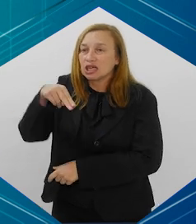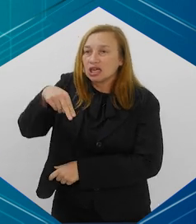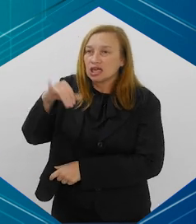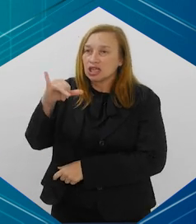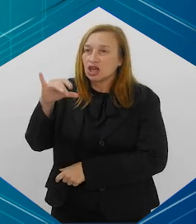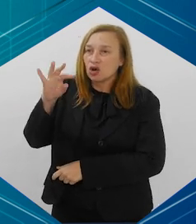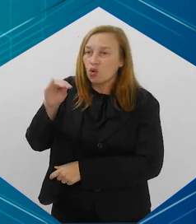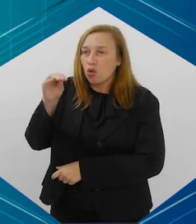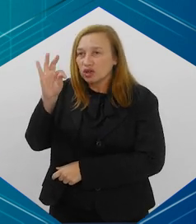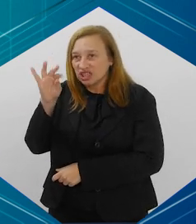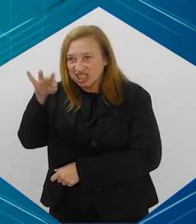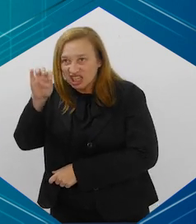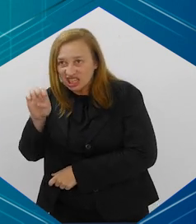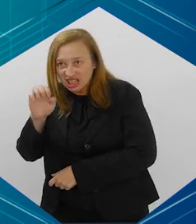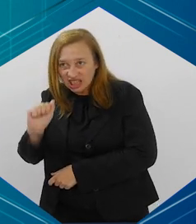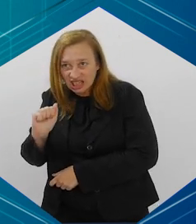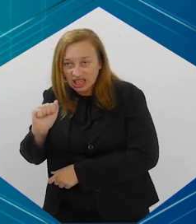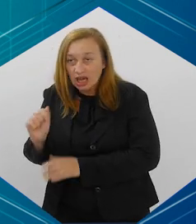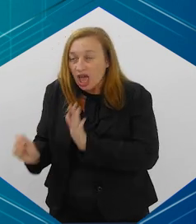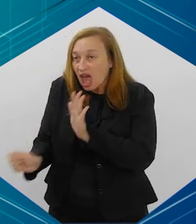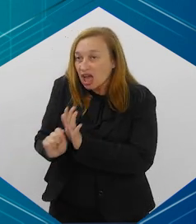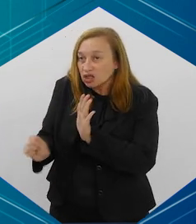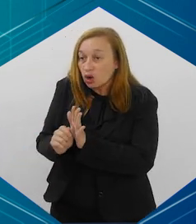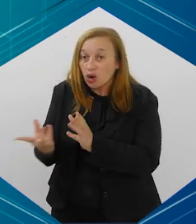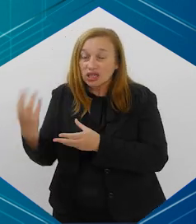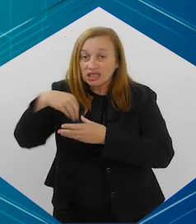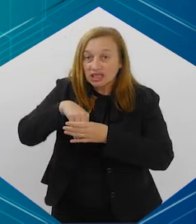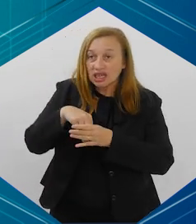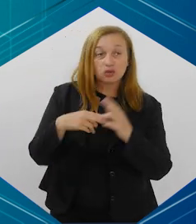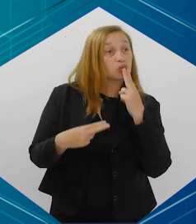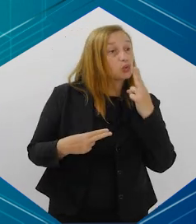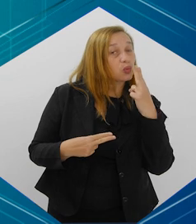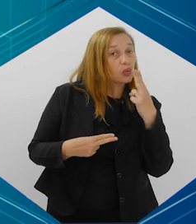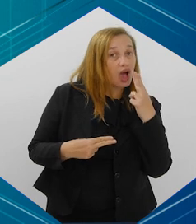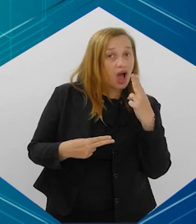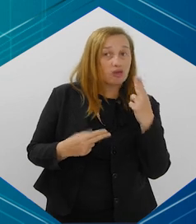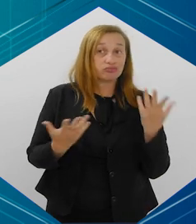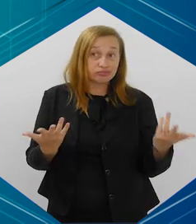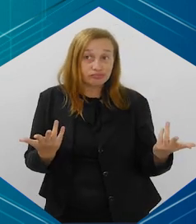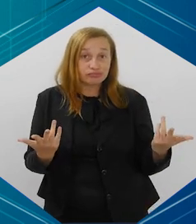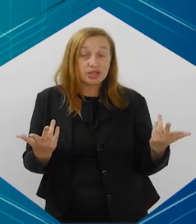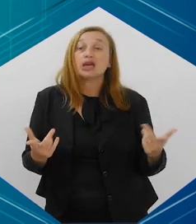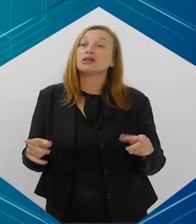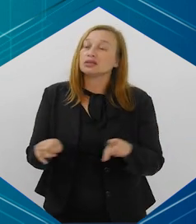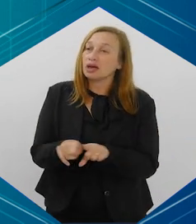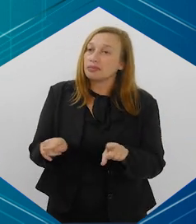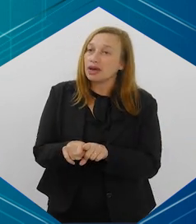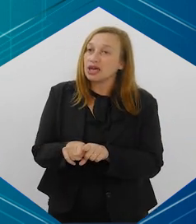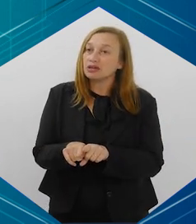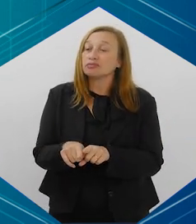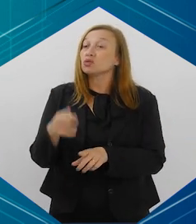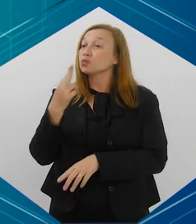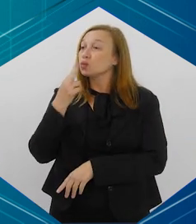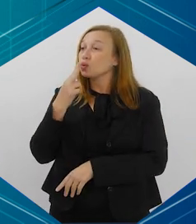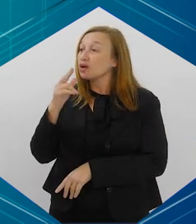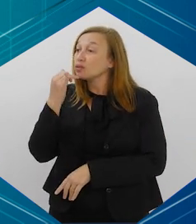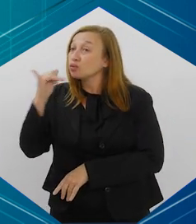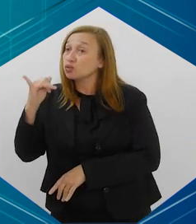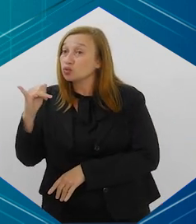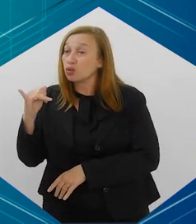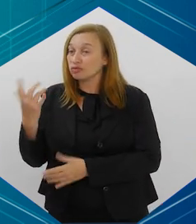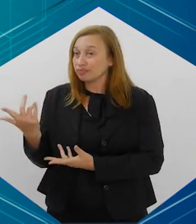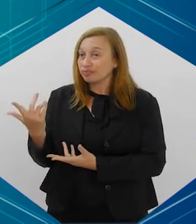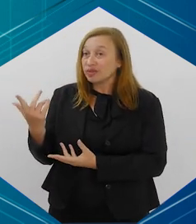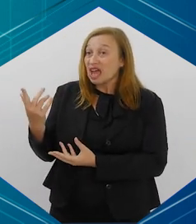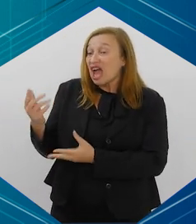de nicotina, vejam, a nicotina, que é a droga que tem no tabaco, que tem no cigarro tradicional, e que tem no cigarro eletrônico,